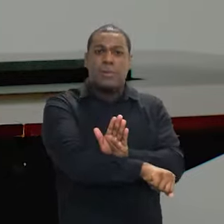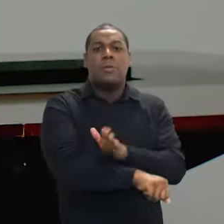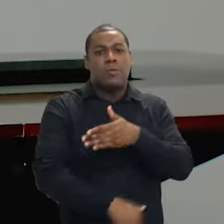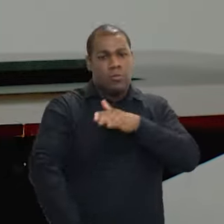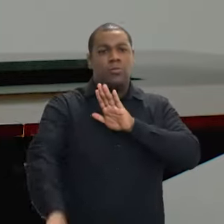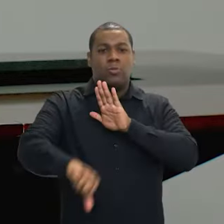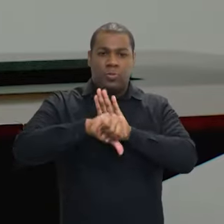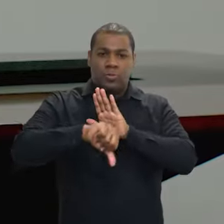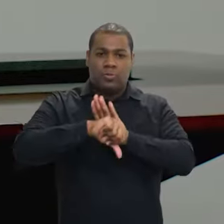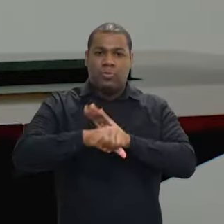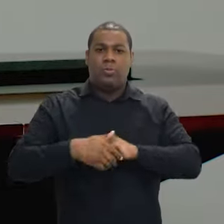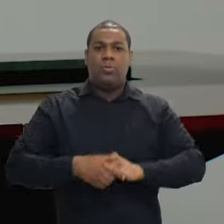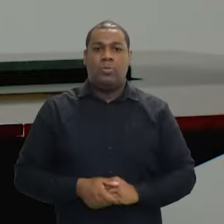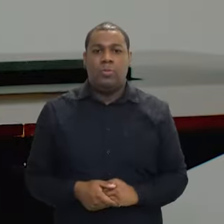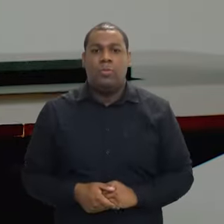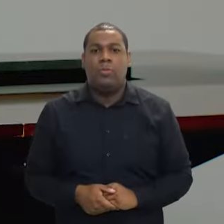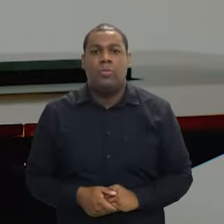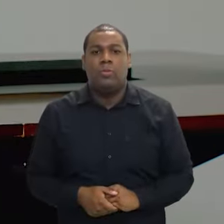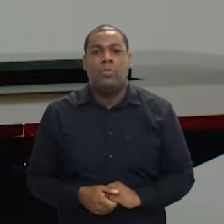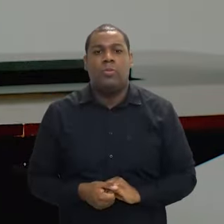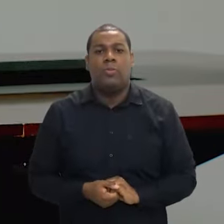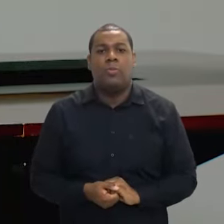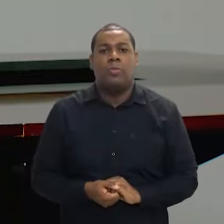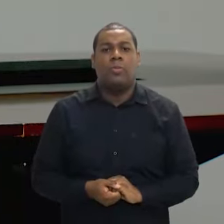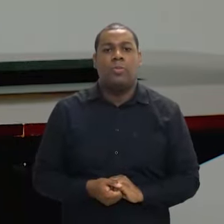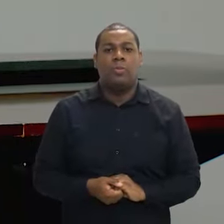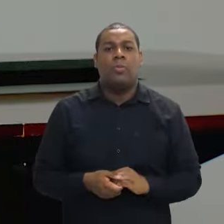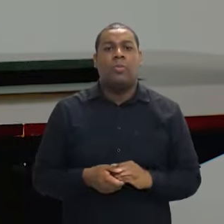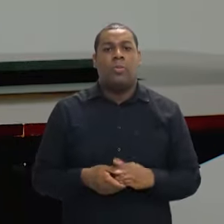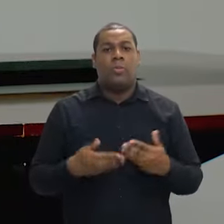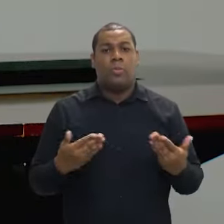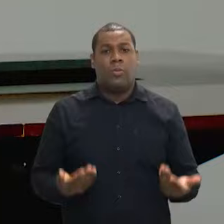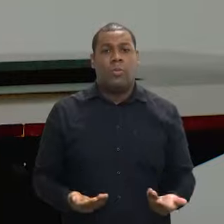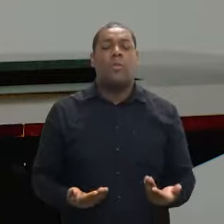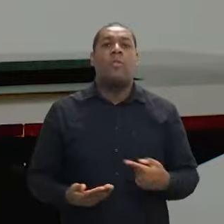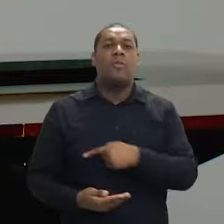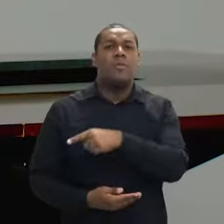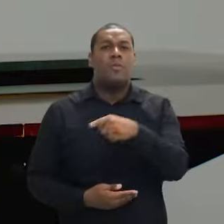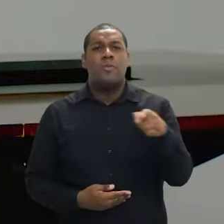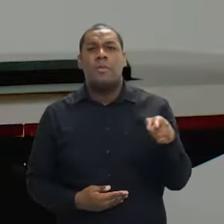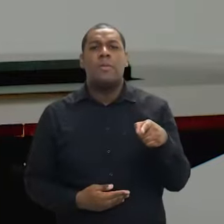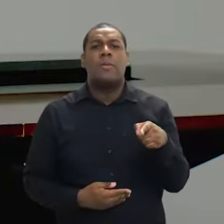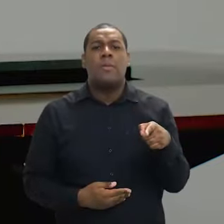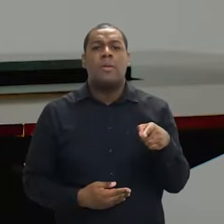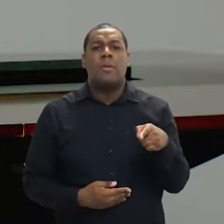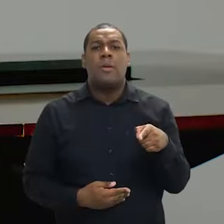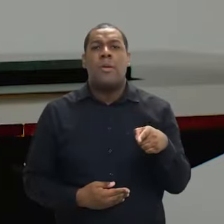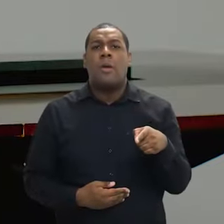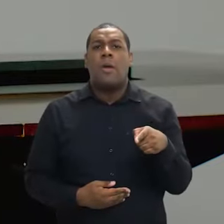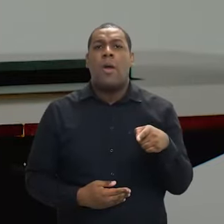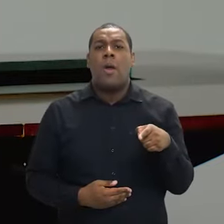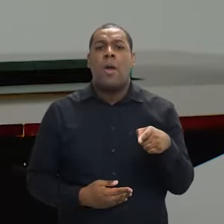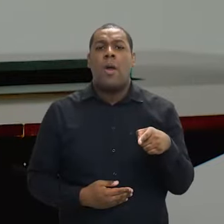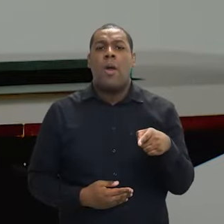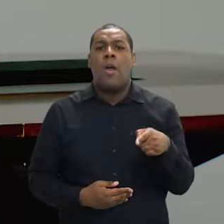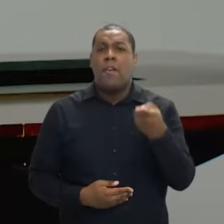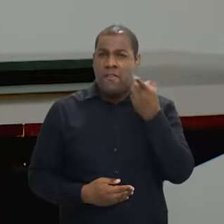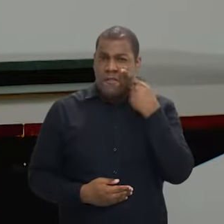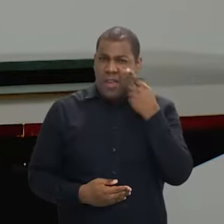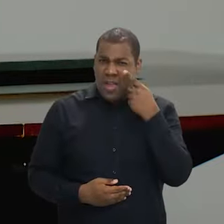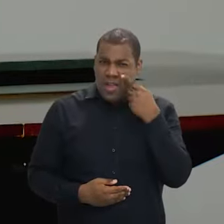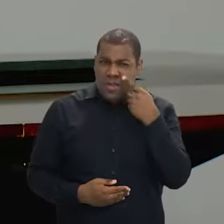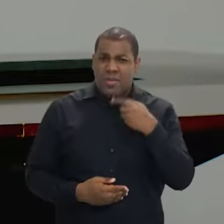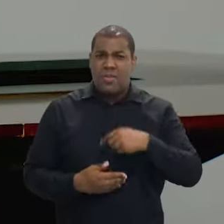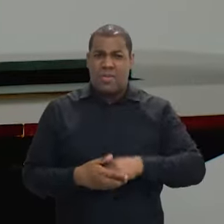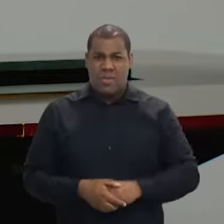debate público em torno desse tema nos últimos anos no Brasil, e que, portanto, enxerga o racismo como